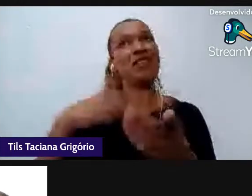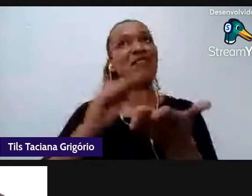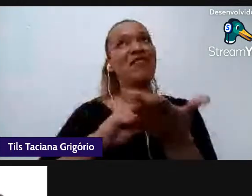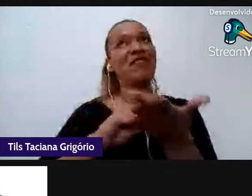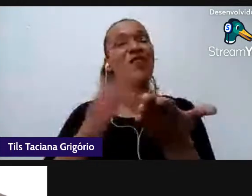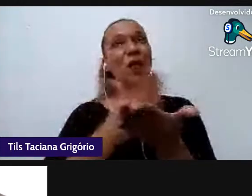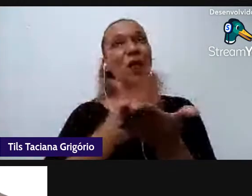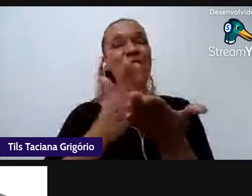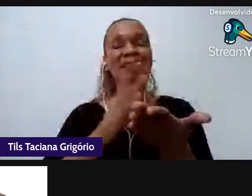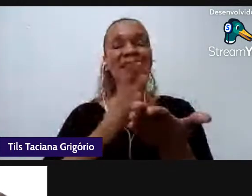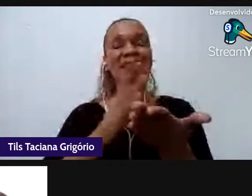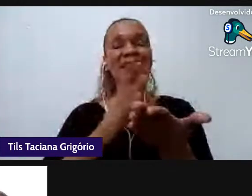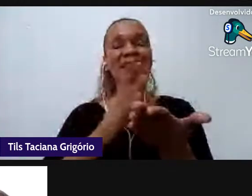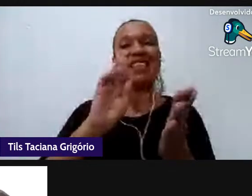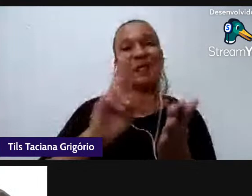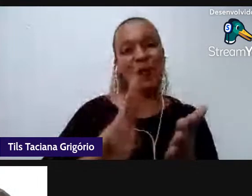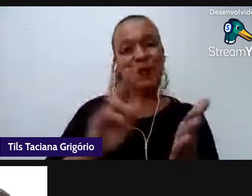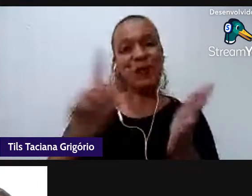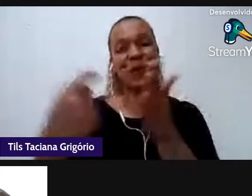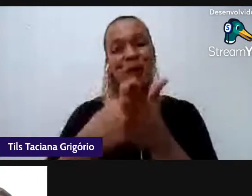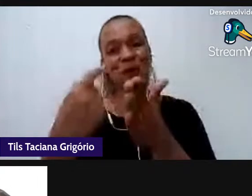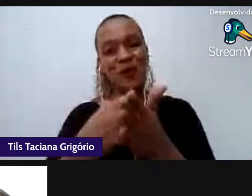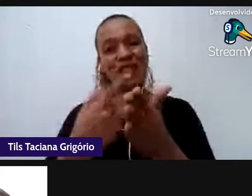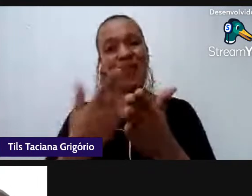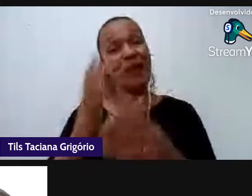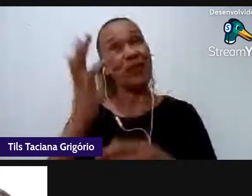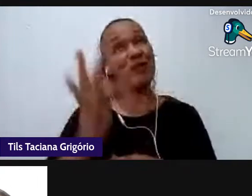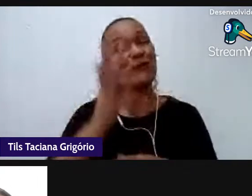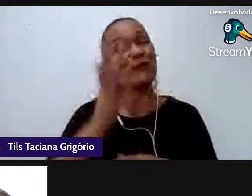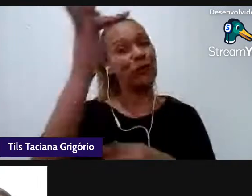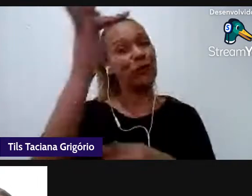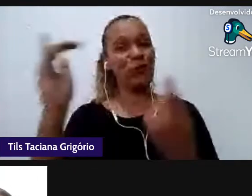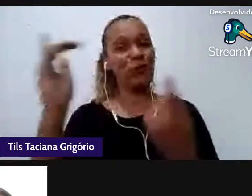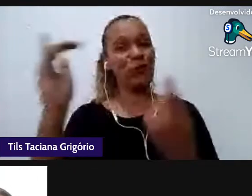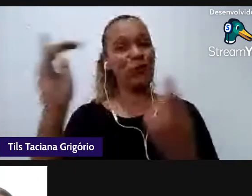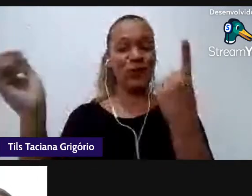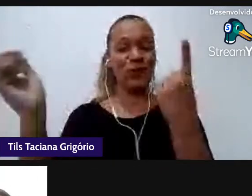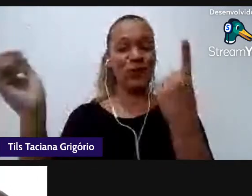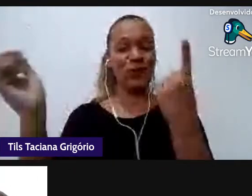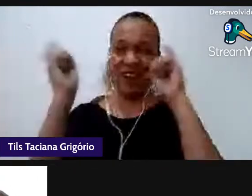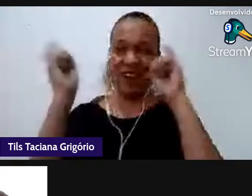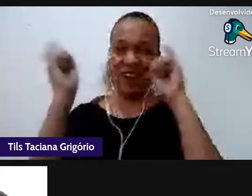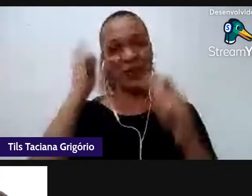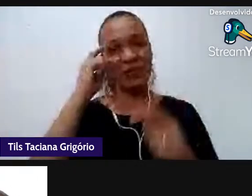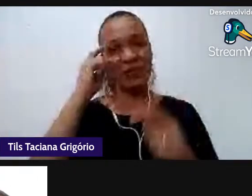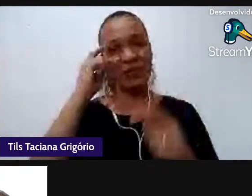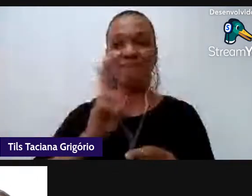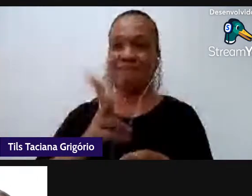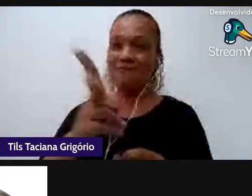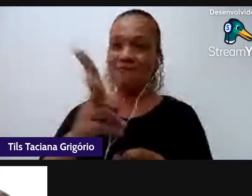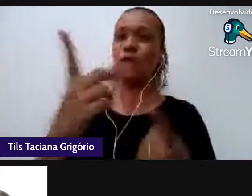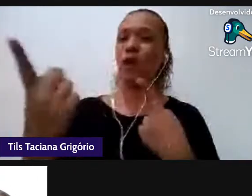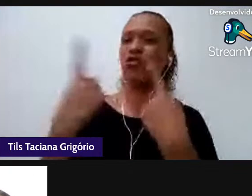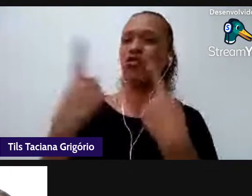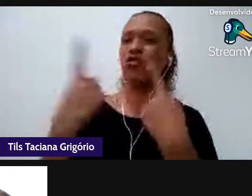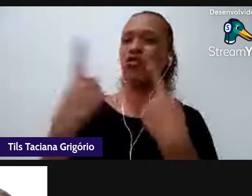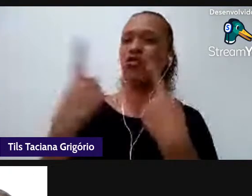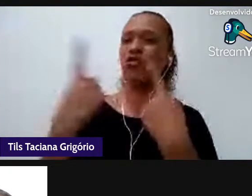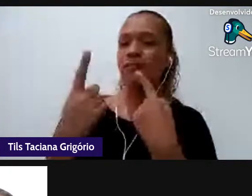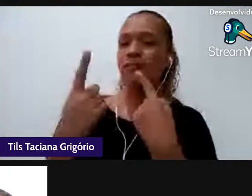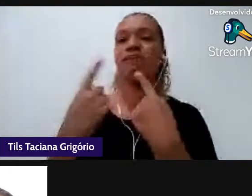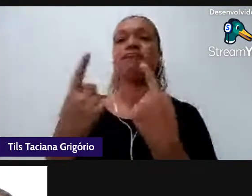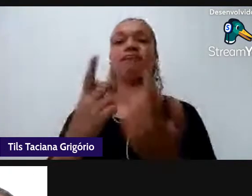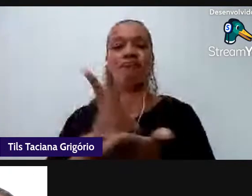fica para futuros diálogos a nossa ideia é a gente continuar dialogando nesse sentido é um diálogo que